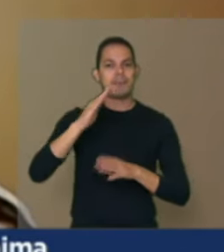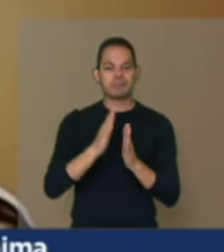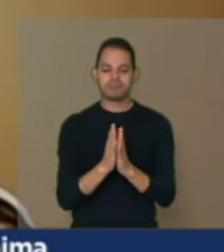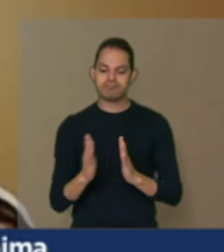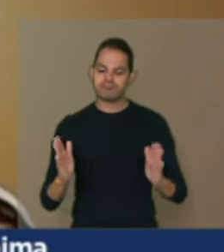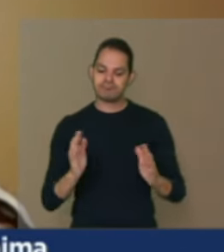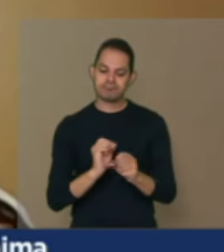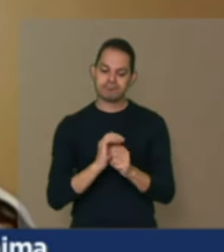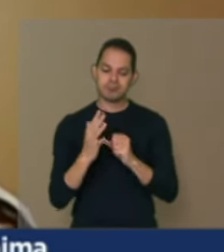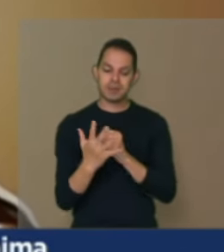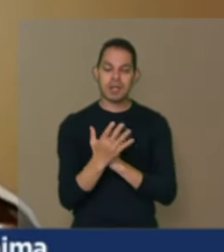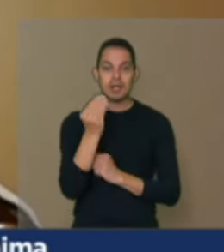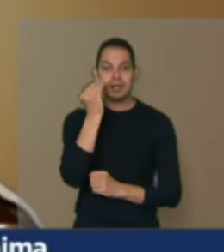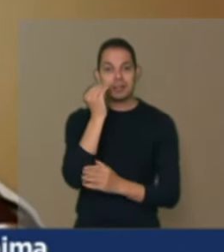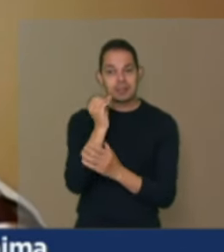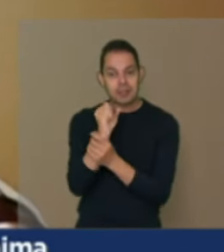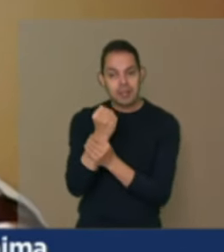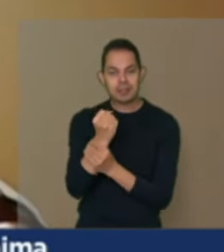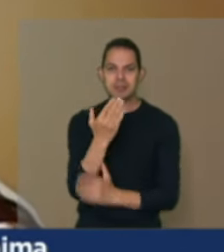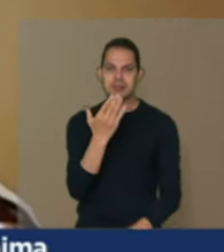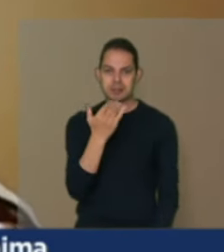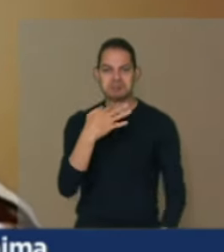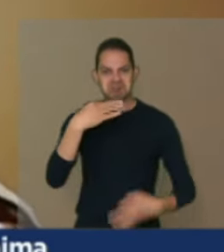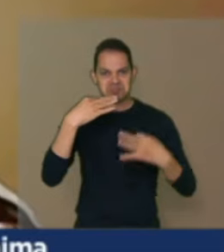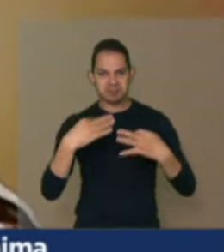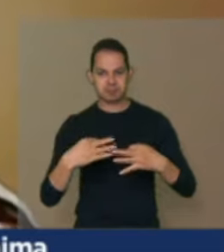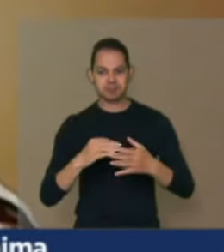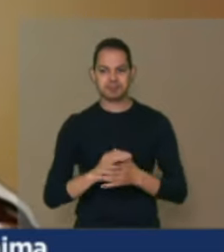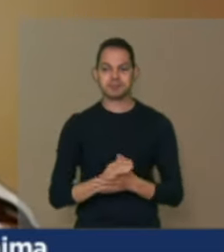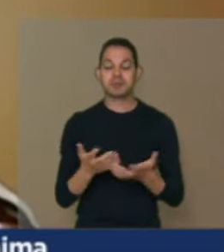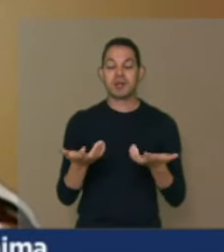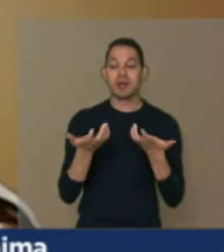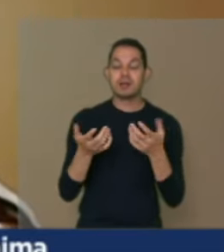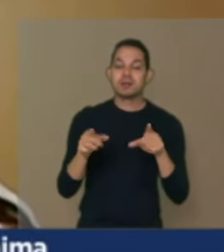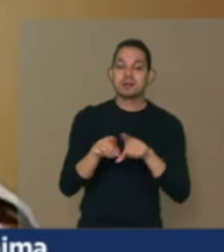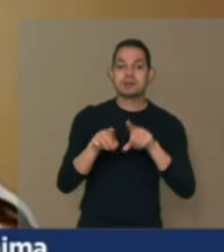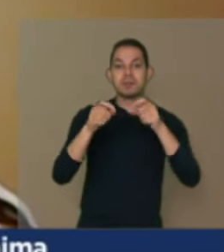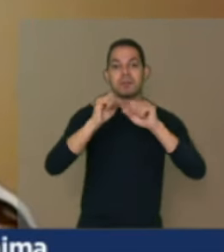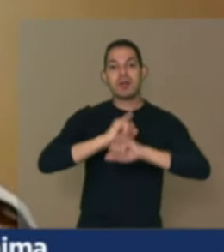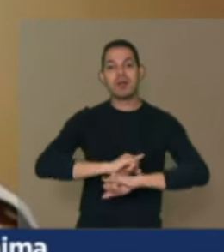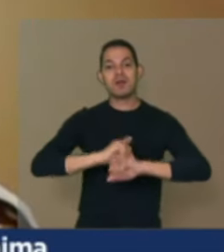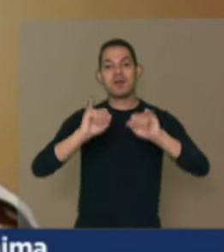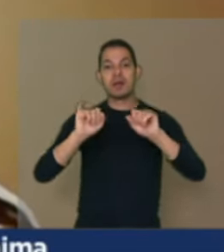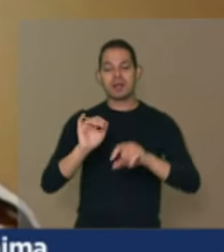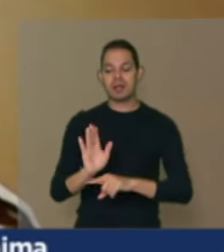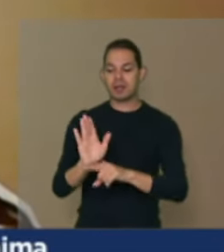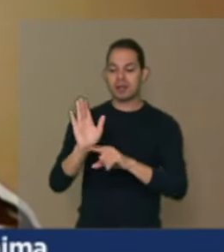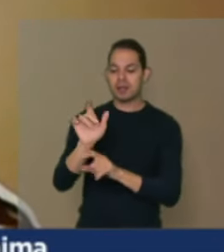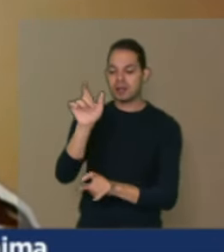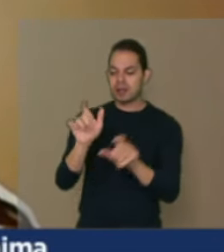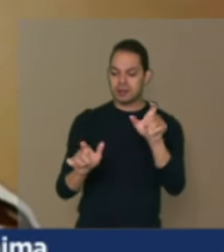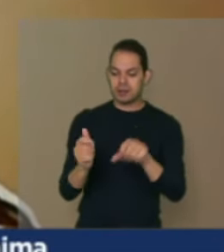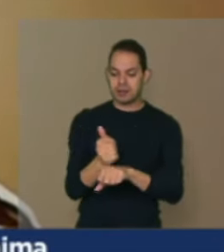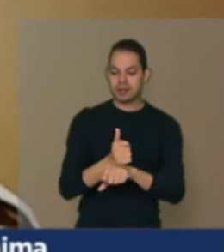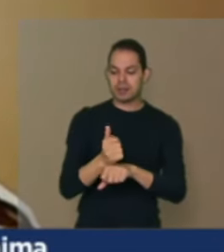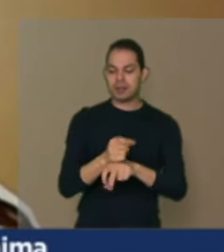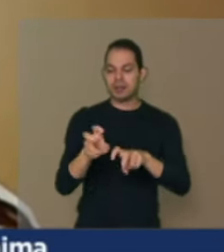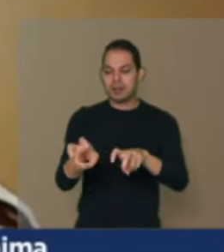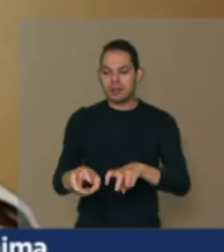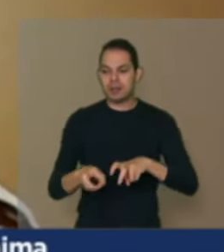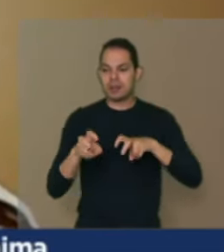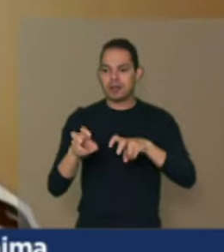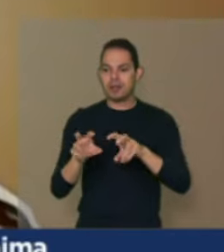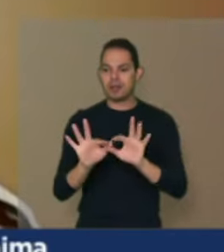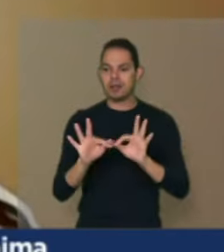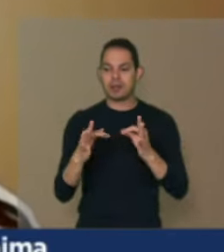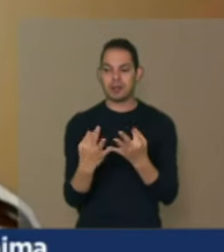para assegurar a sua segurança alimentar gostaria de falar também a contribuição dos agricultores da agricultura familiar em questão das